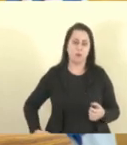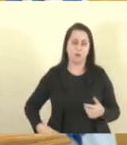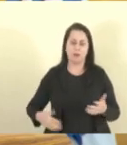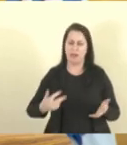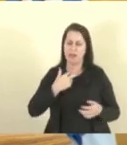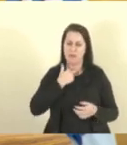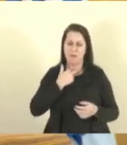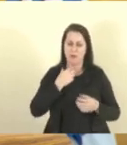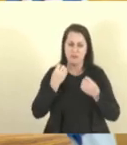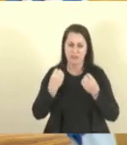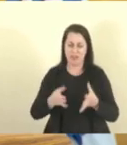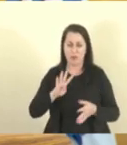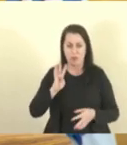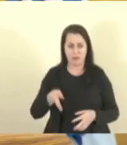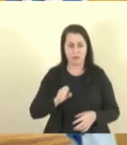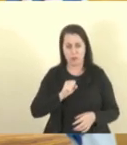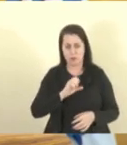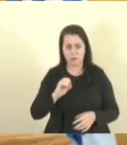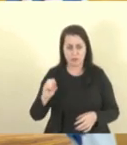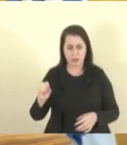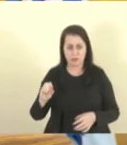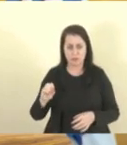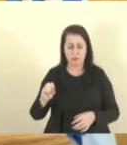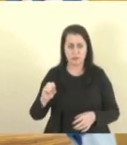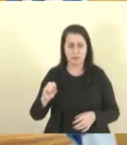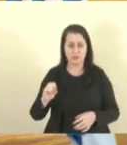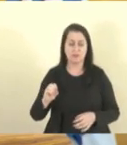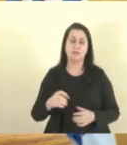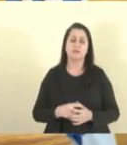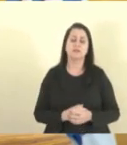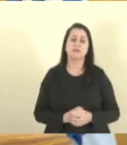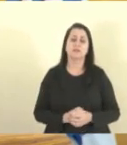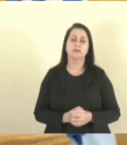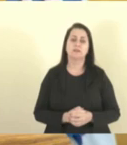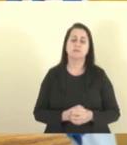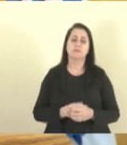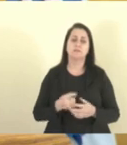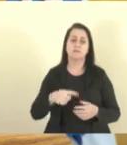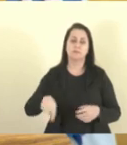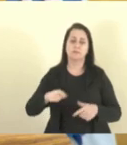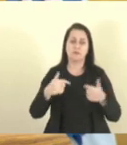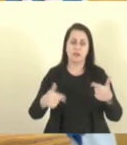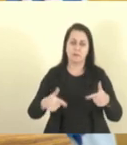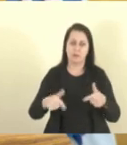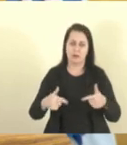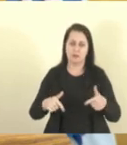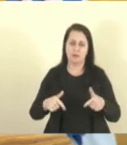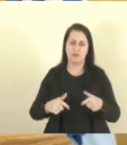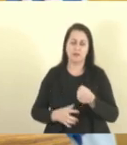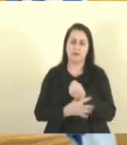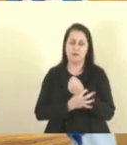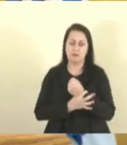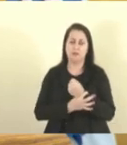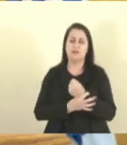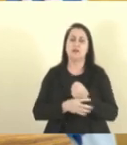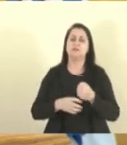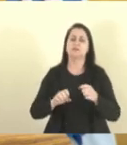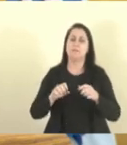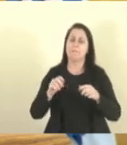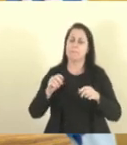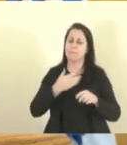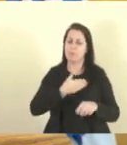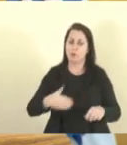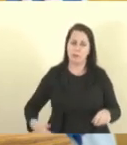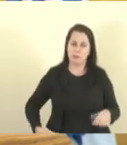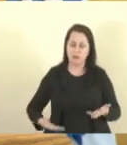dar 4 mil e 800, 4 mil e 800, para essa rapaziada, que